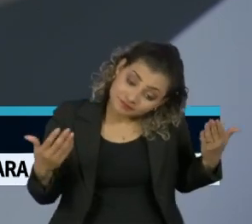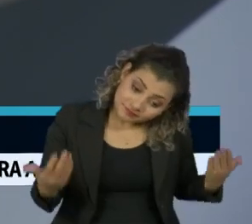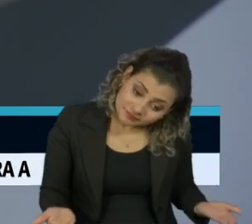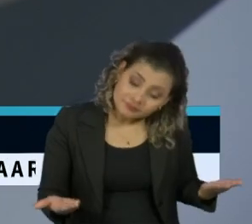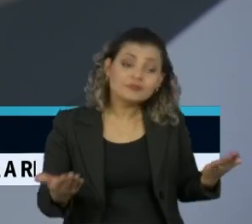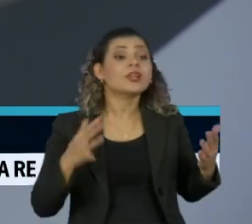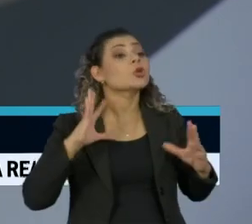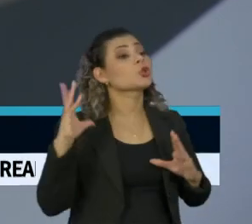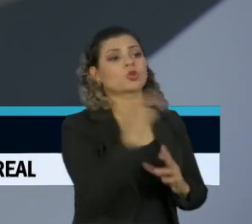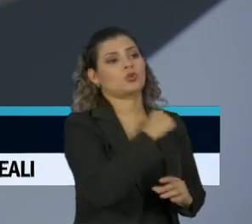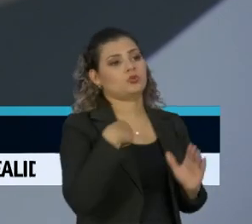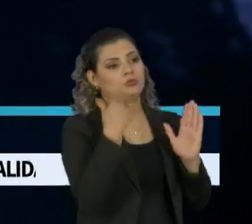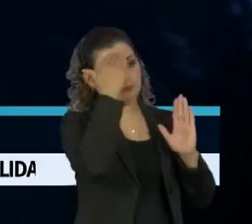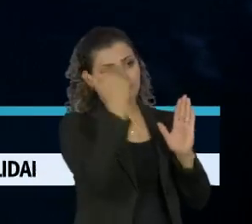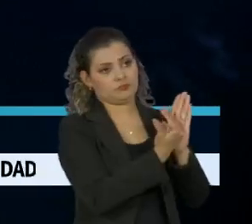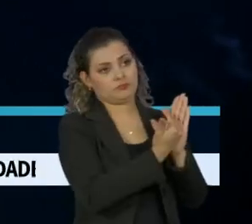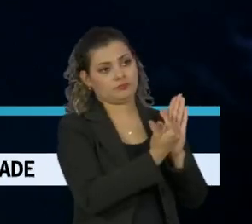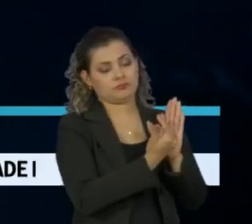temos que seguir.